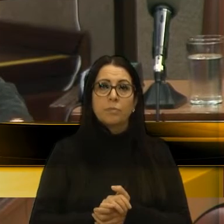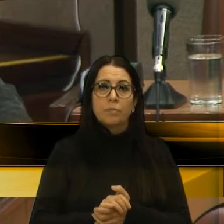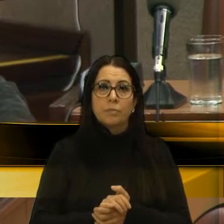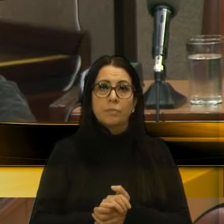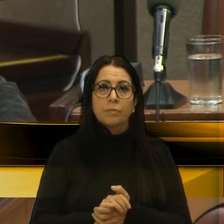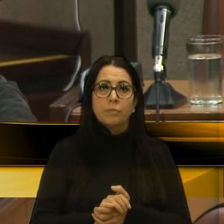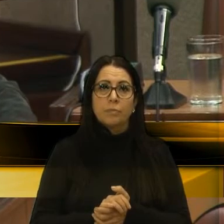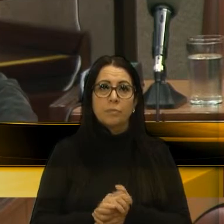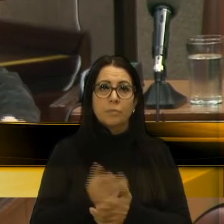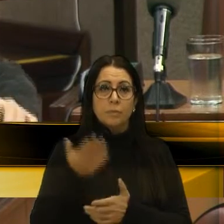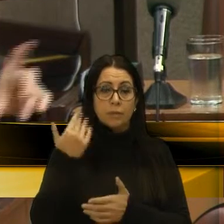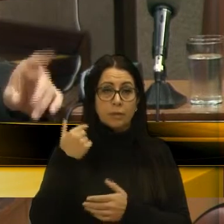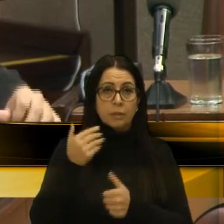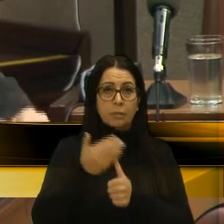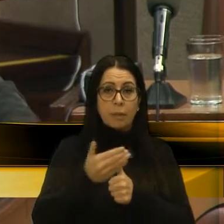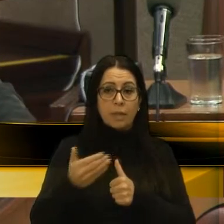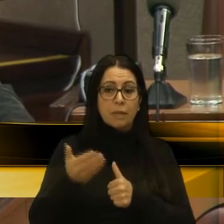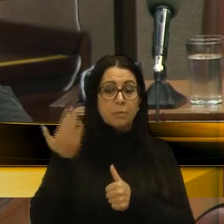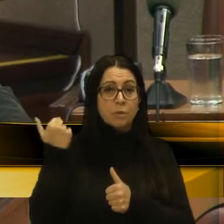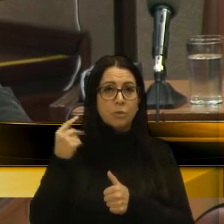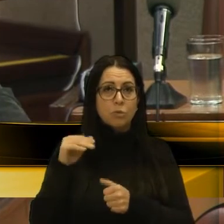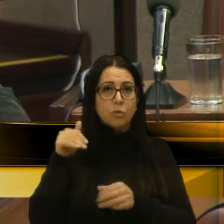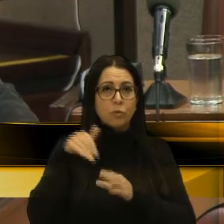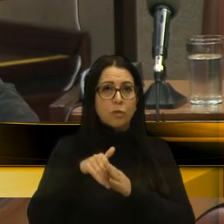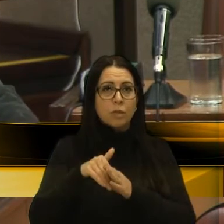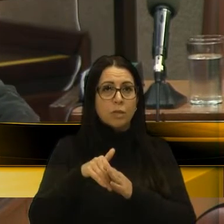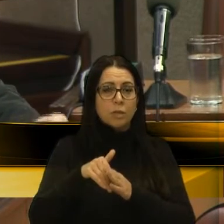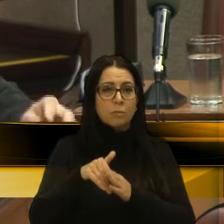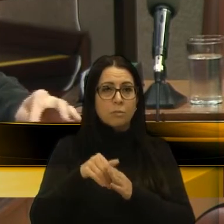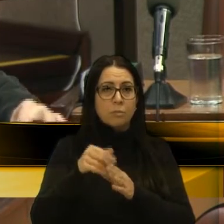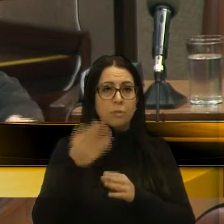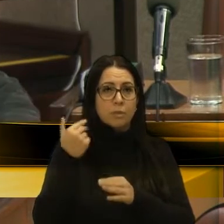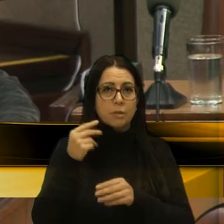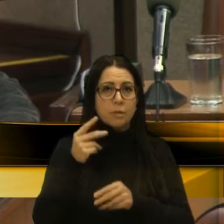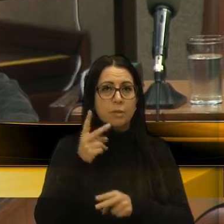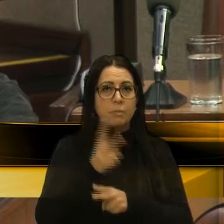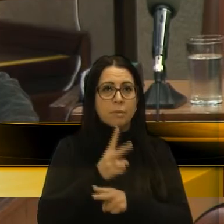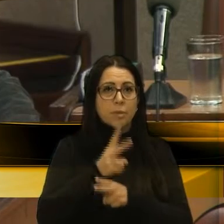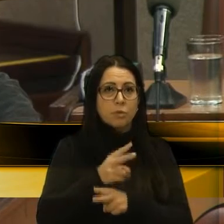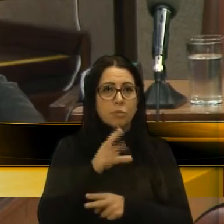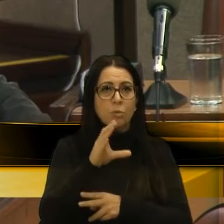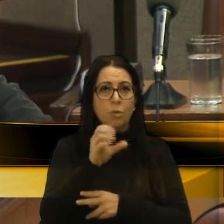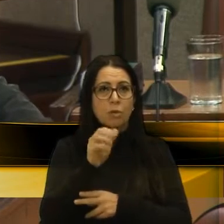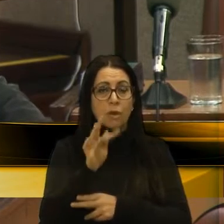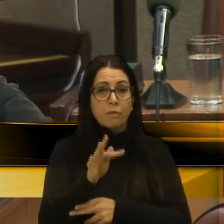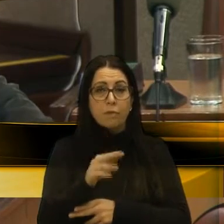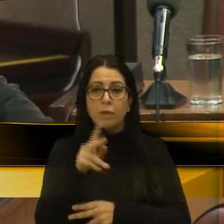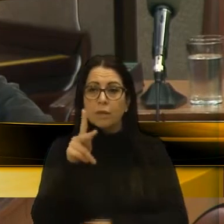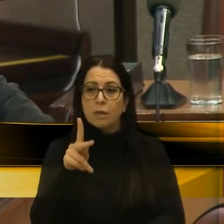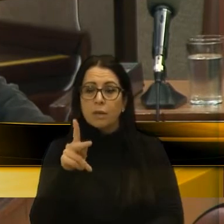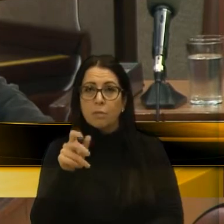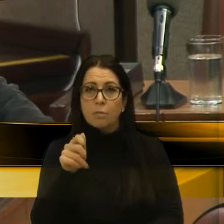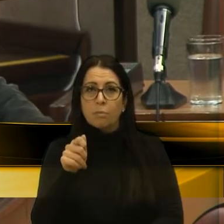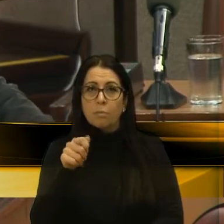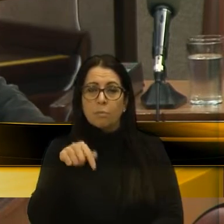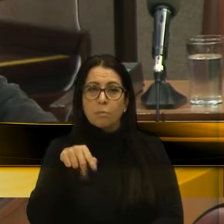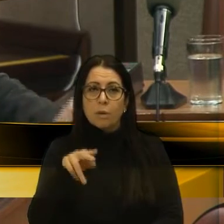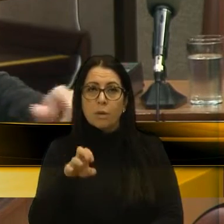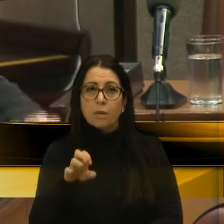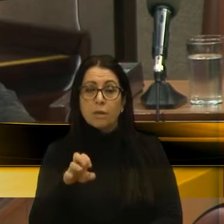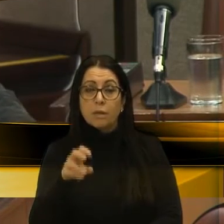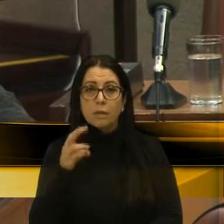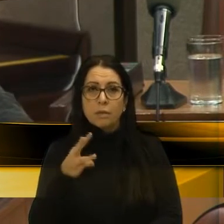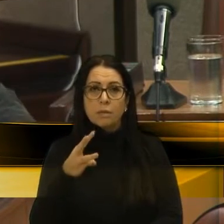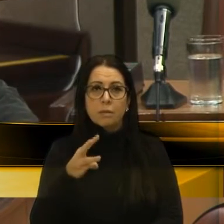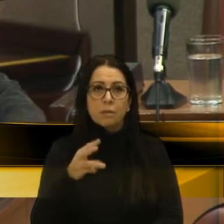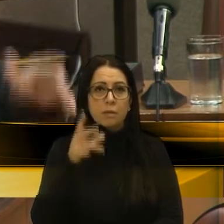na legislatura passada, todos nós votamos favoráveis a esse empréstimo do CAF. O PAC-3, na época, era presidente de uma Rousseff, foi